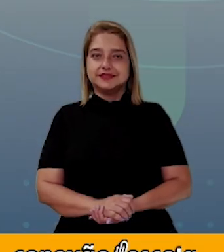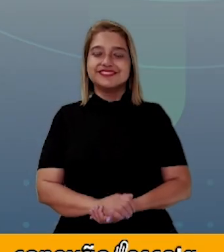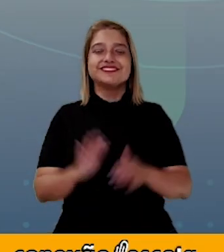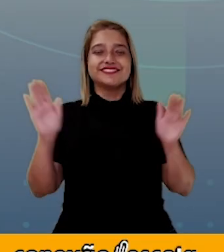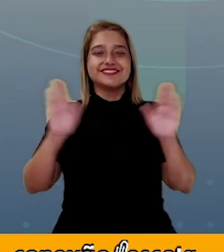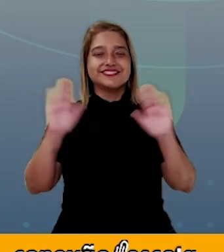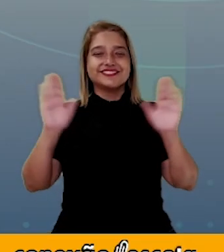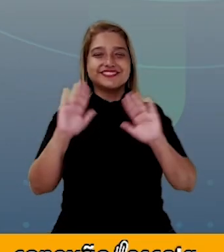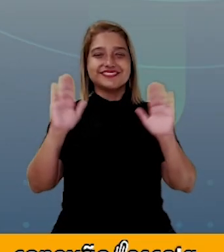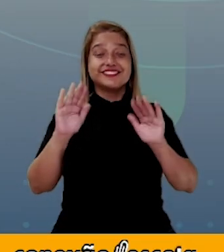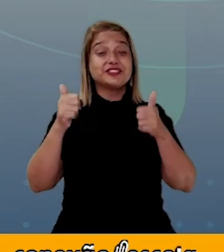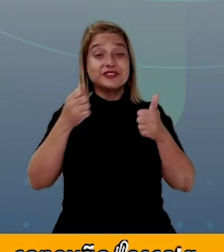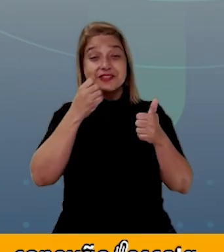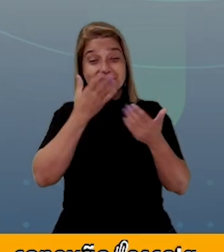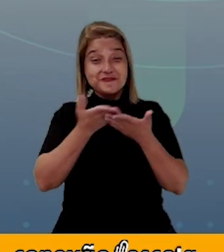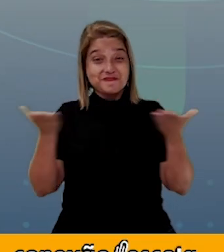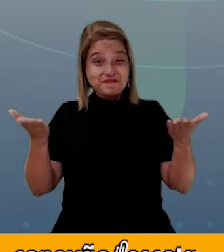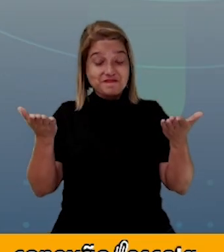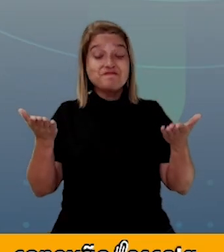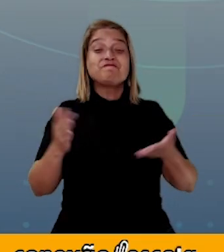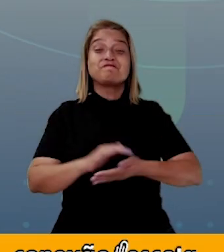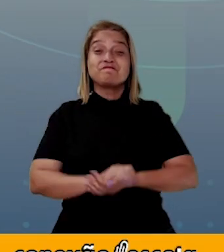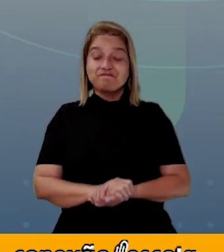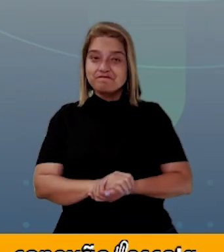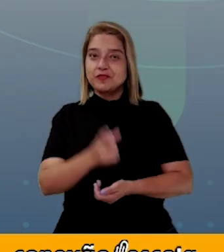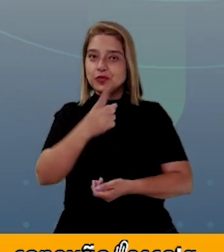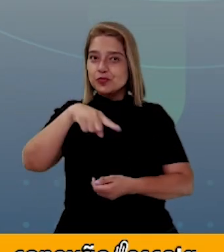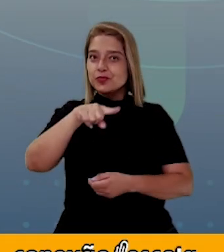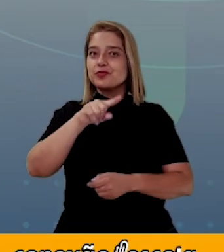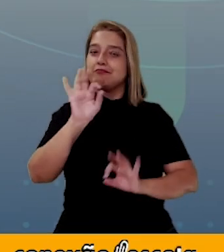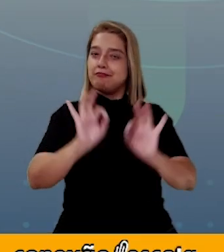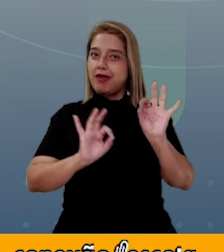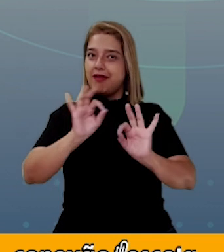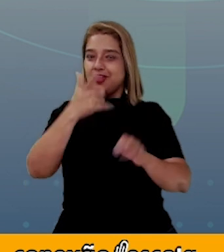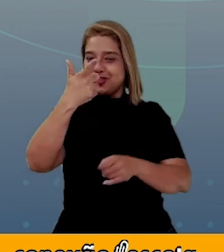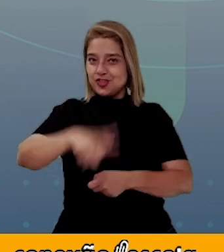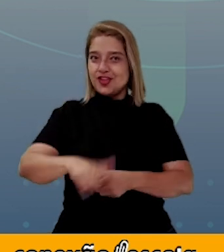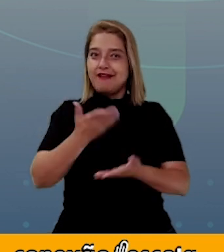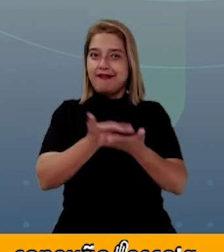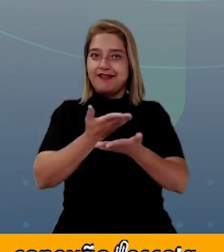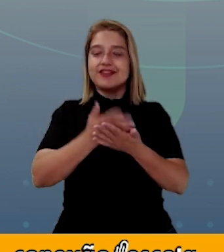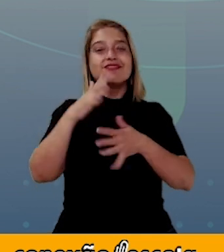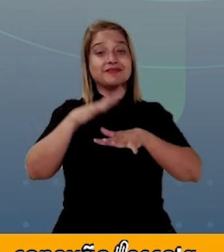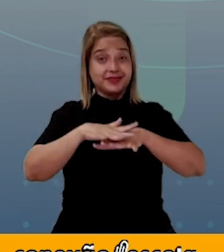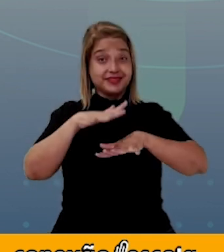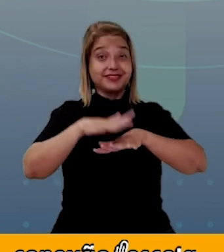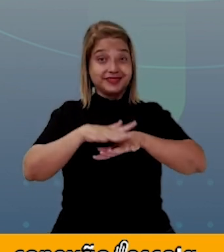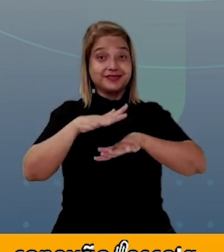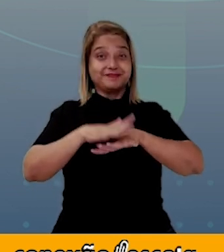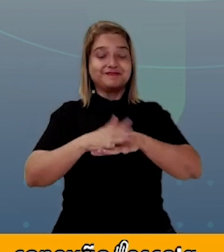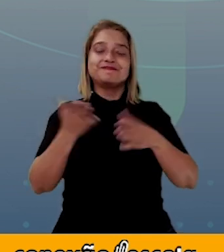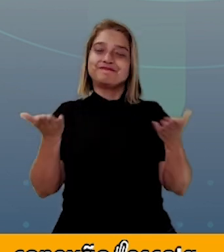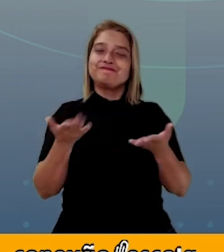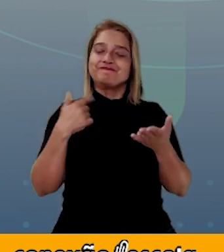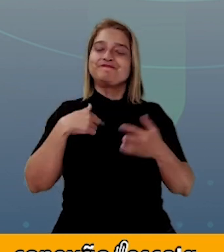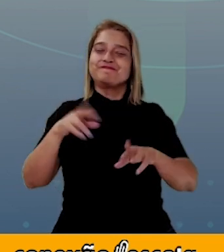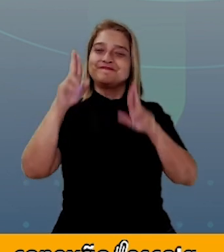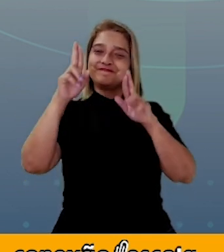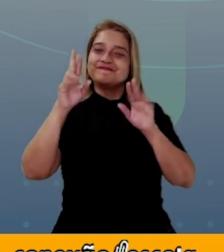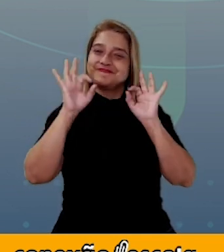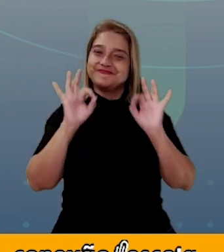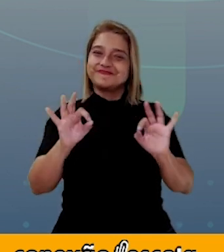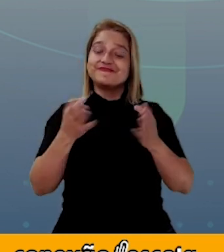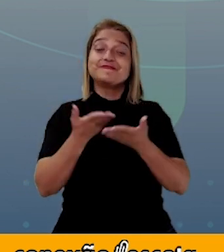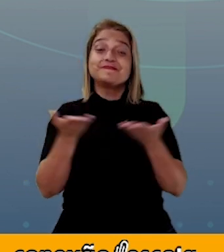Oi, amores, tudo bem? Preparados para mais uma videoaula de matemática? Eu espero que